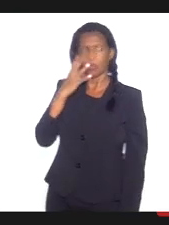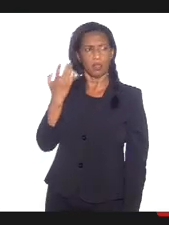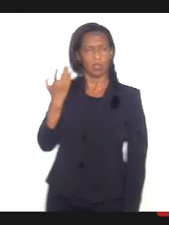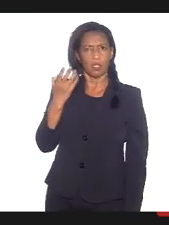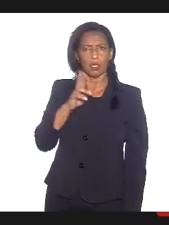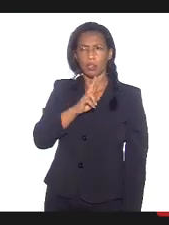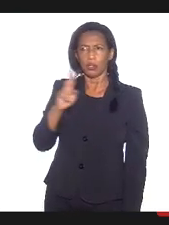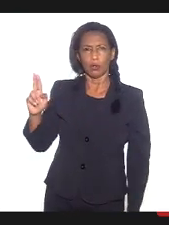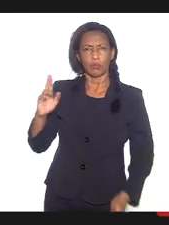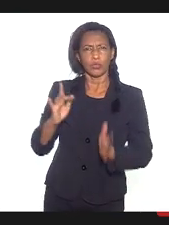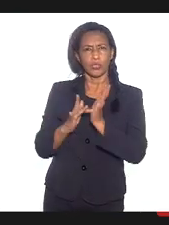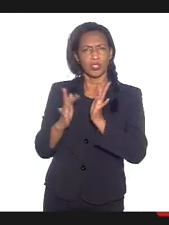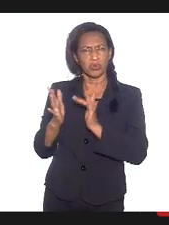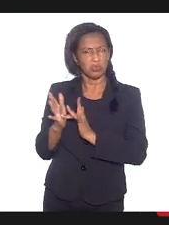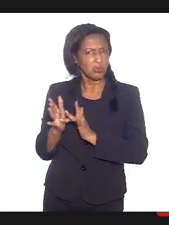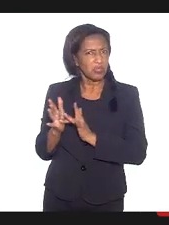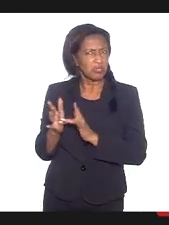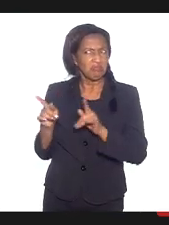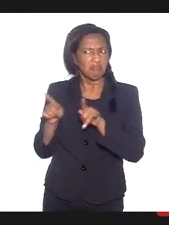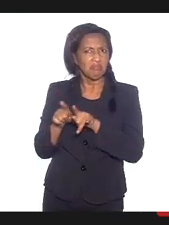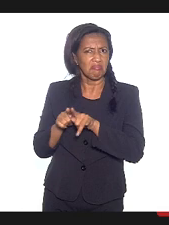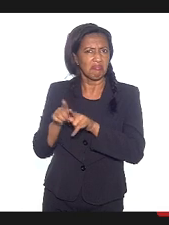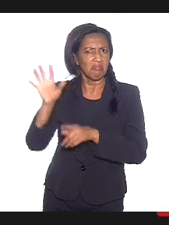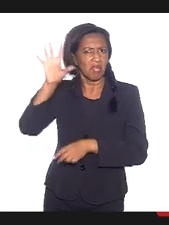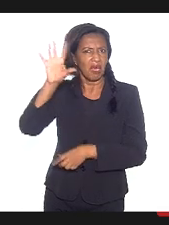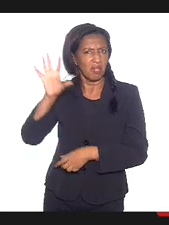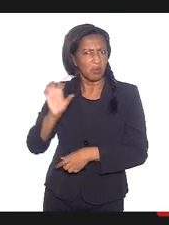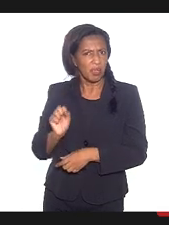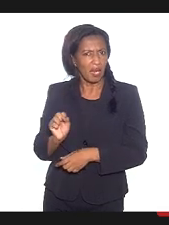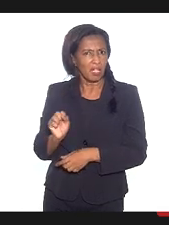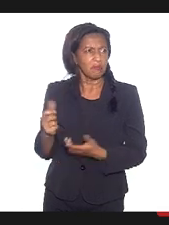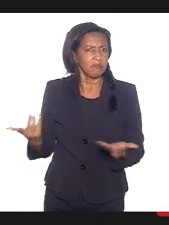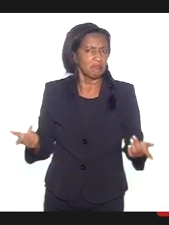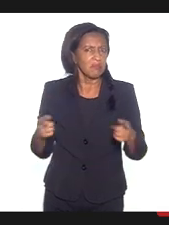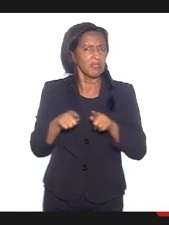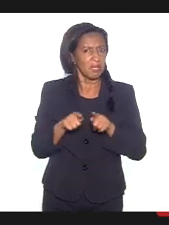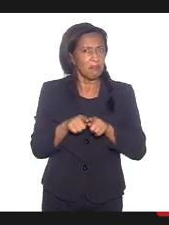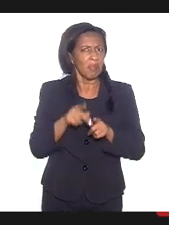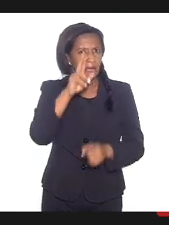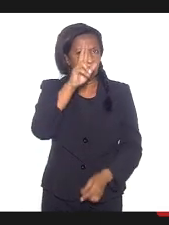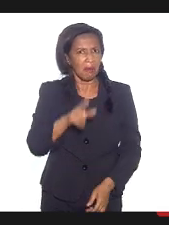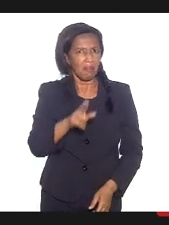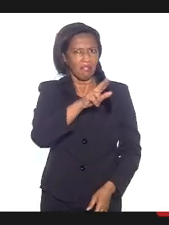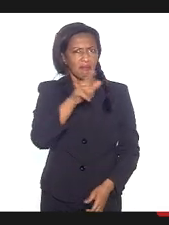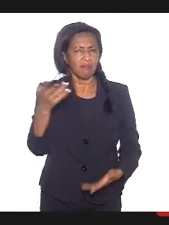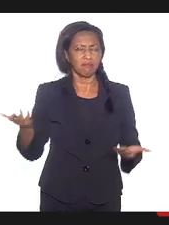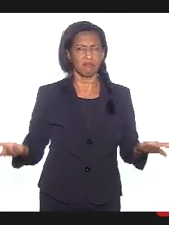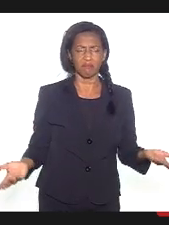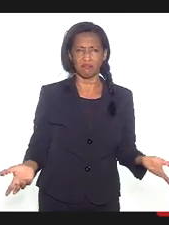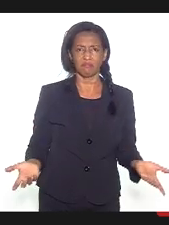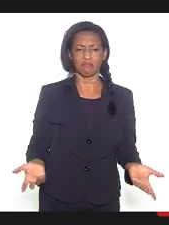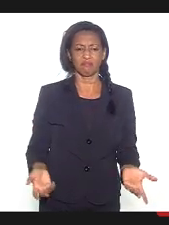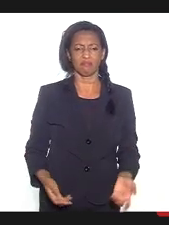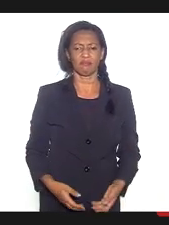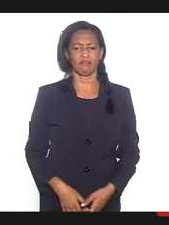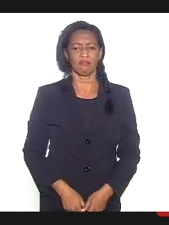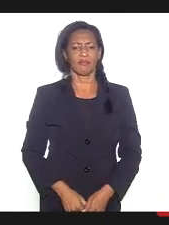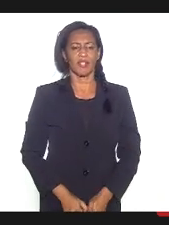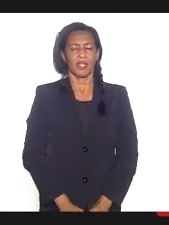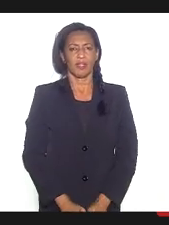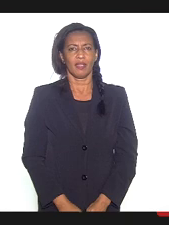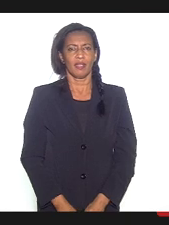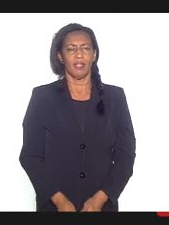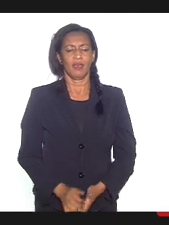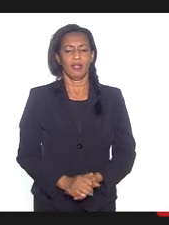Jesus, que também é adorado, no catolicismo, como o próprio Deus, para o